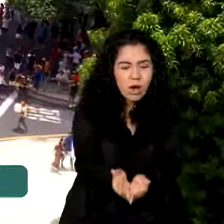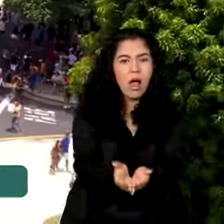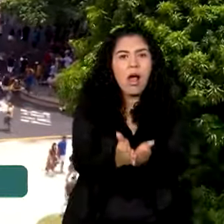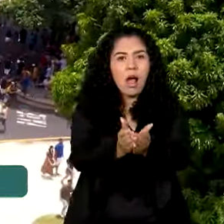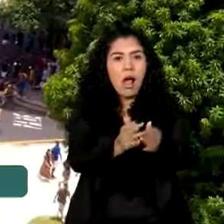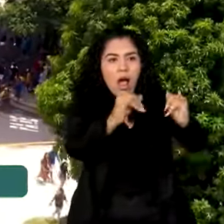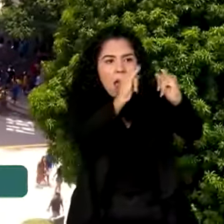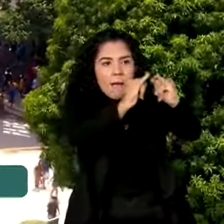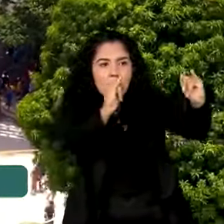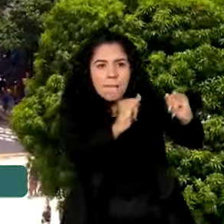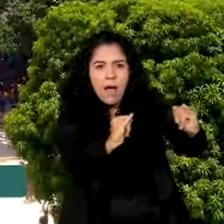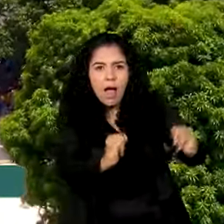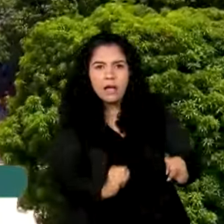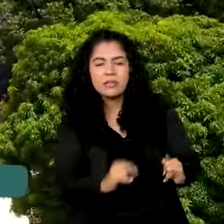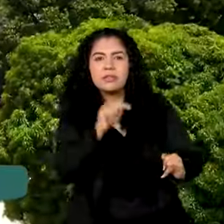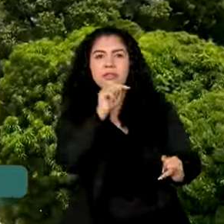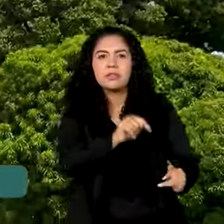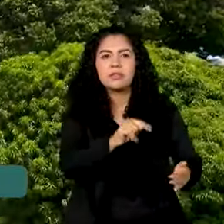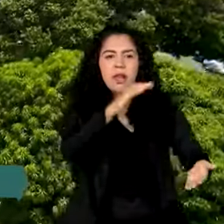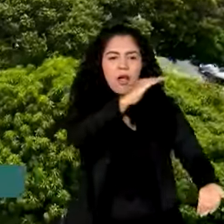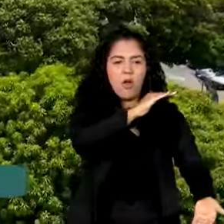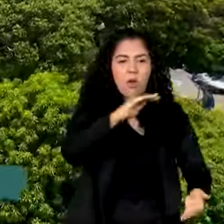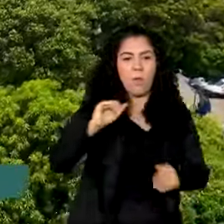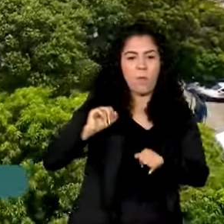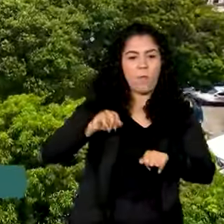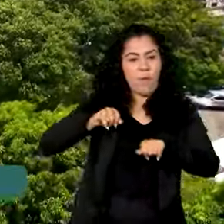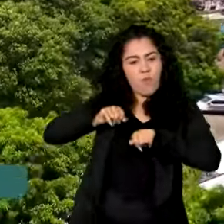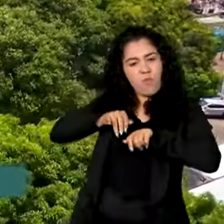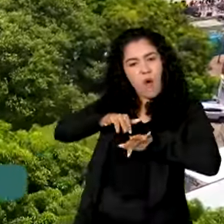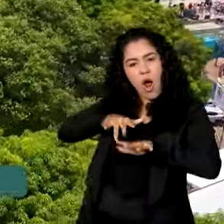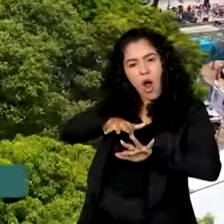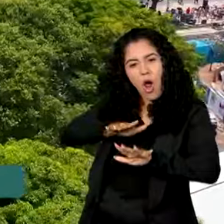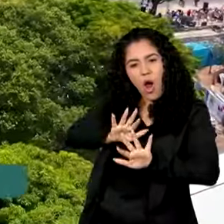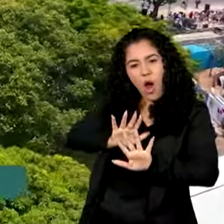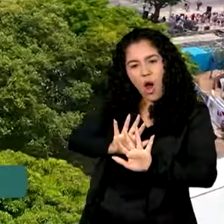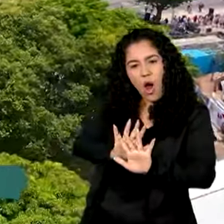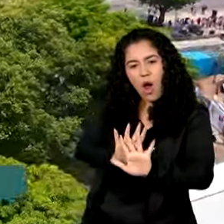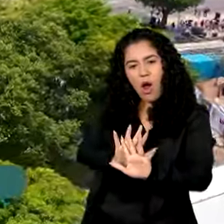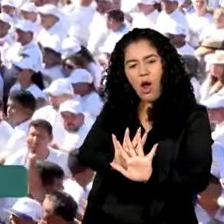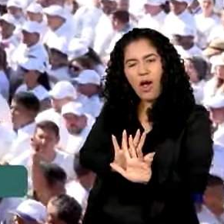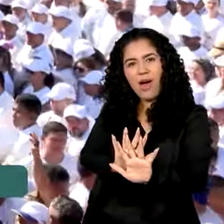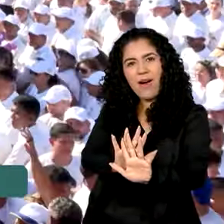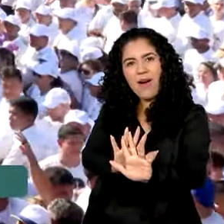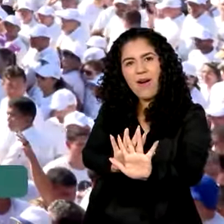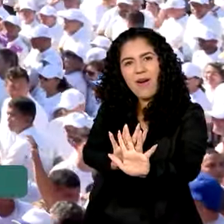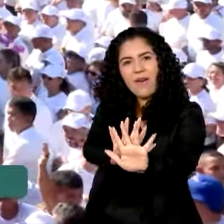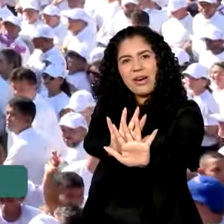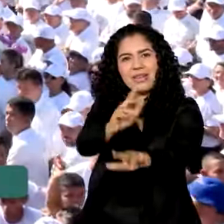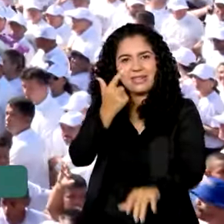Senhora de Nazaré é levada por uma multidão de fiéis pelas ruas de Belém.